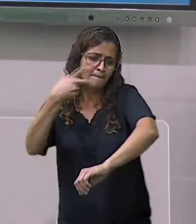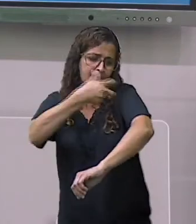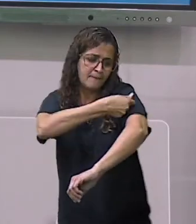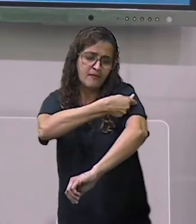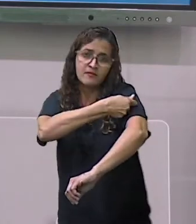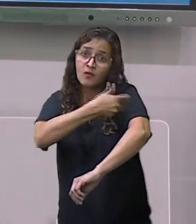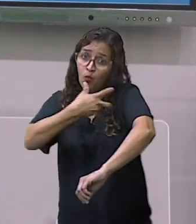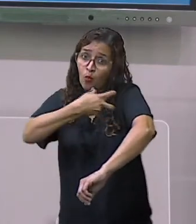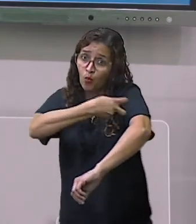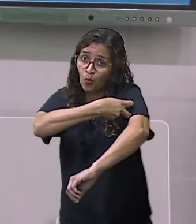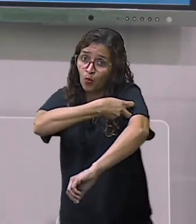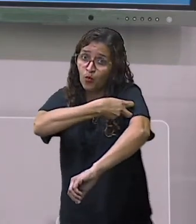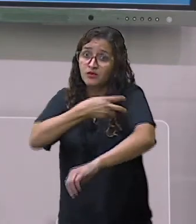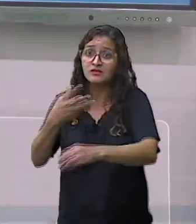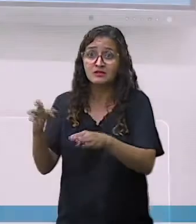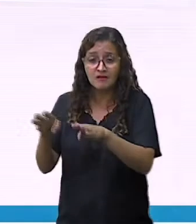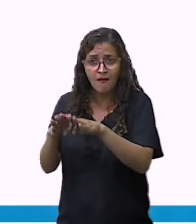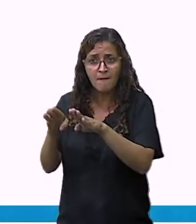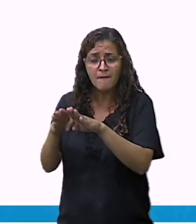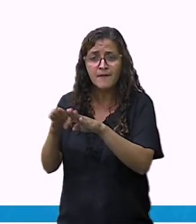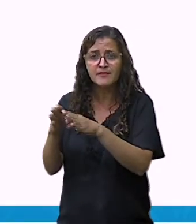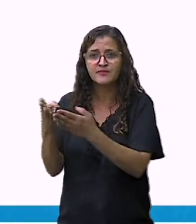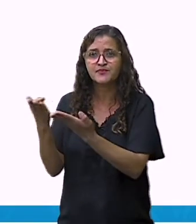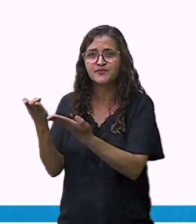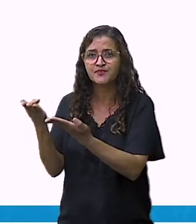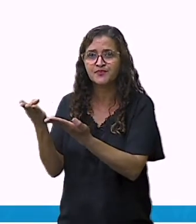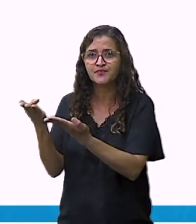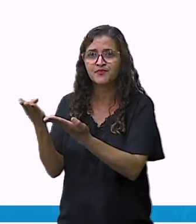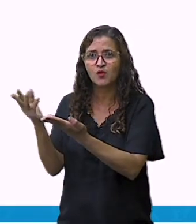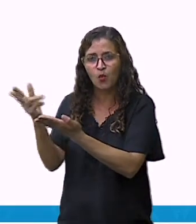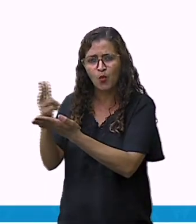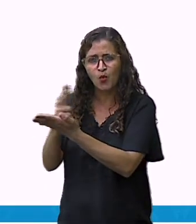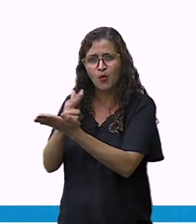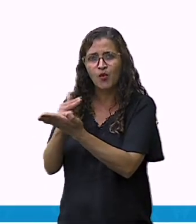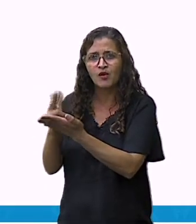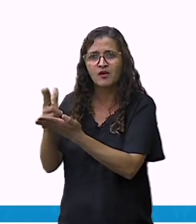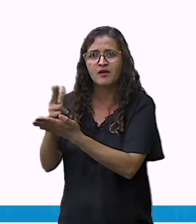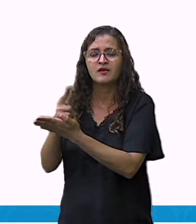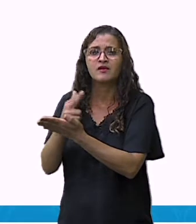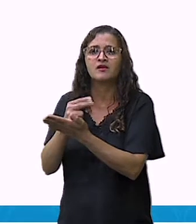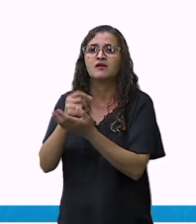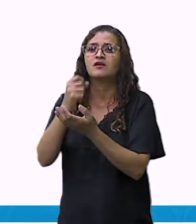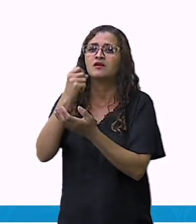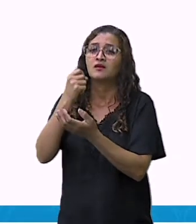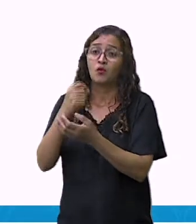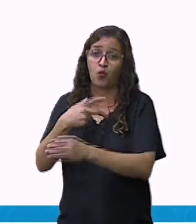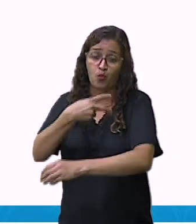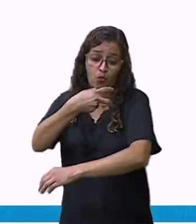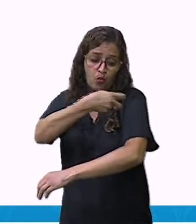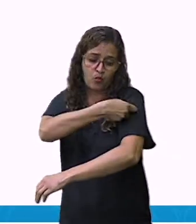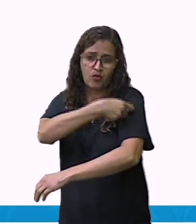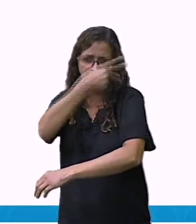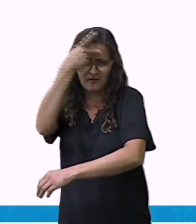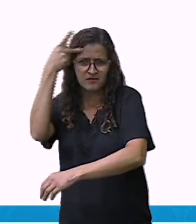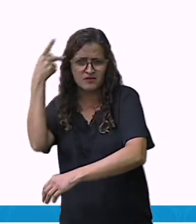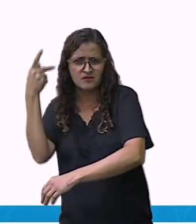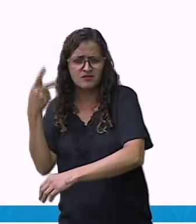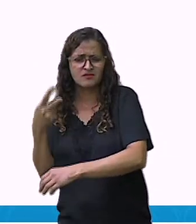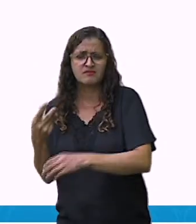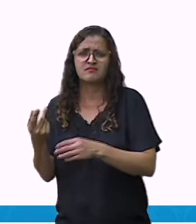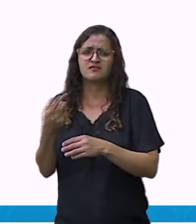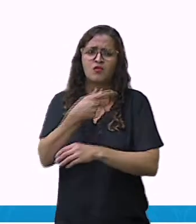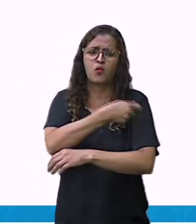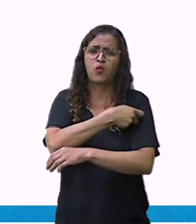como nós temos aí no slide, na ilustração. Ao tomar uma vacina, o corpo